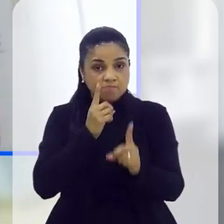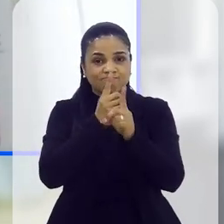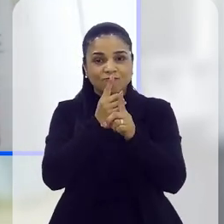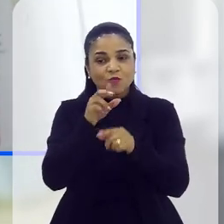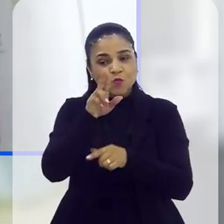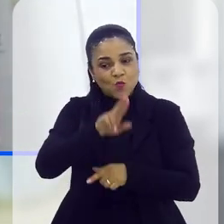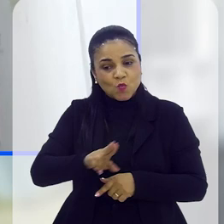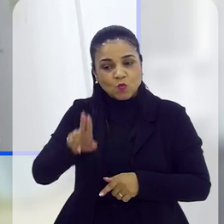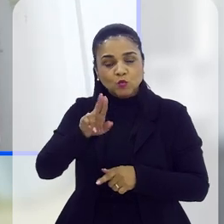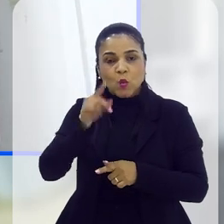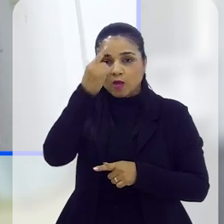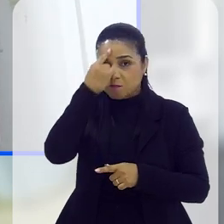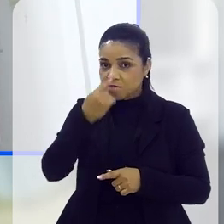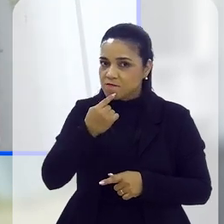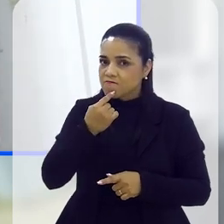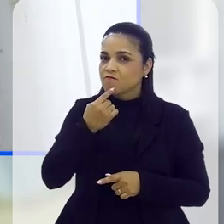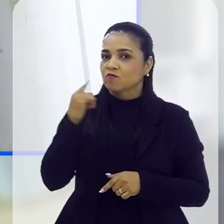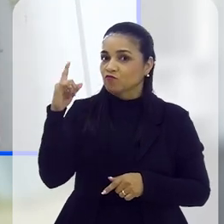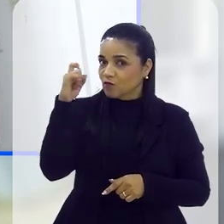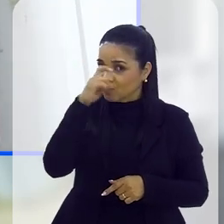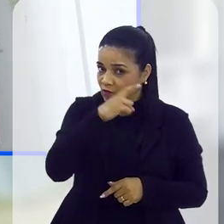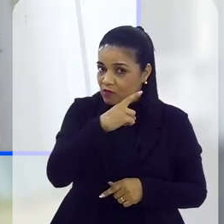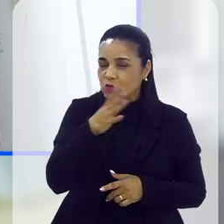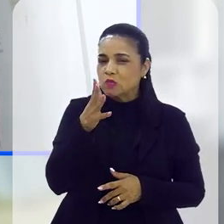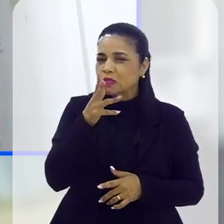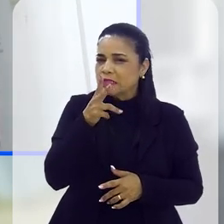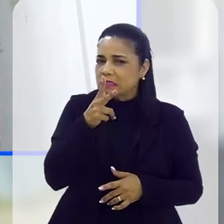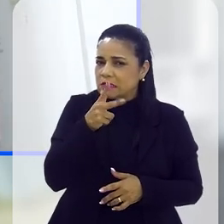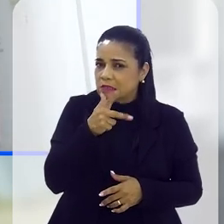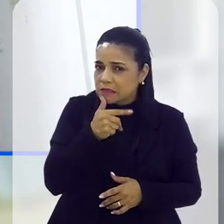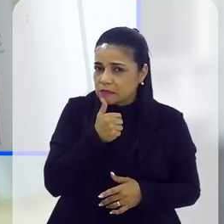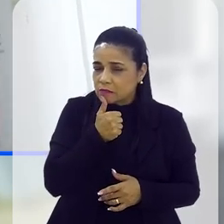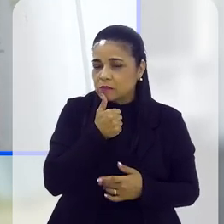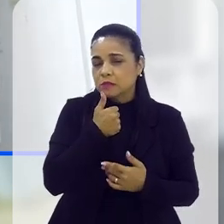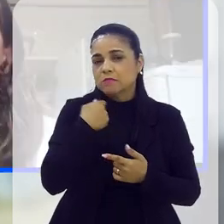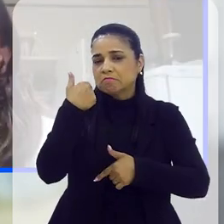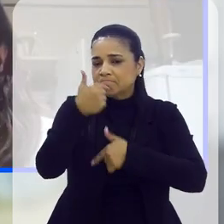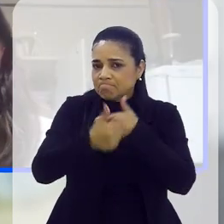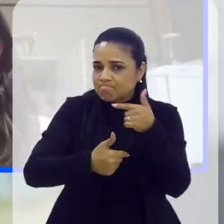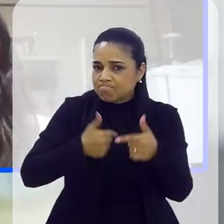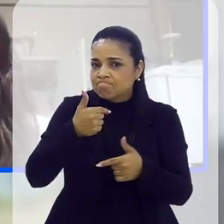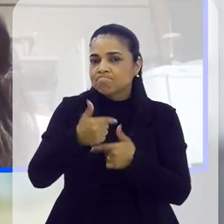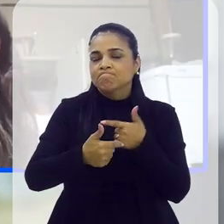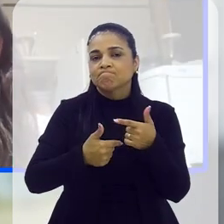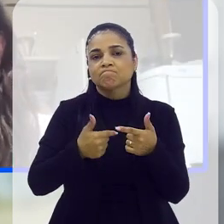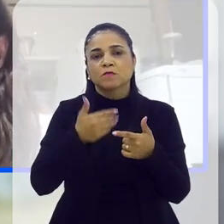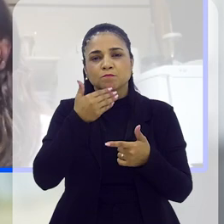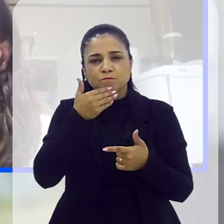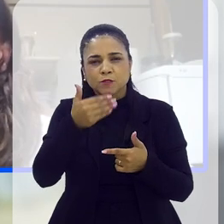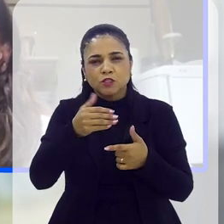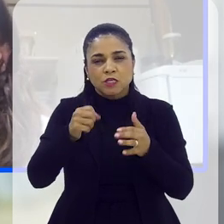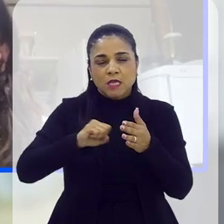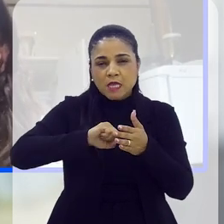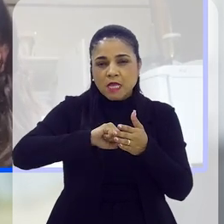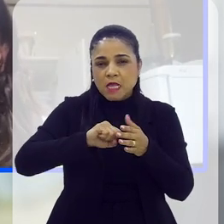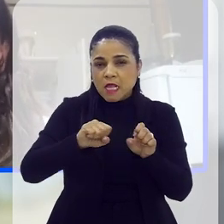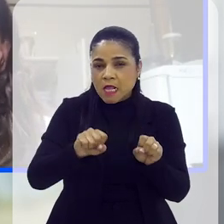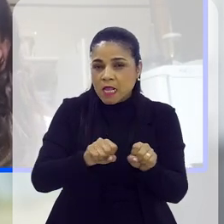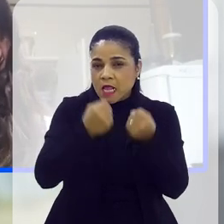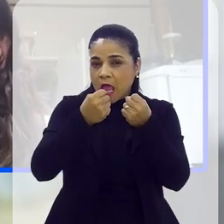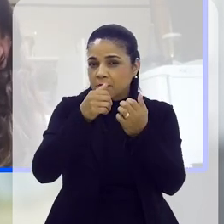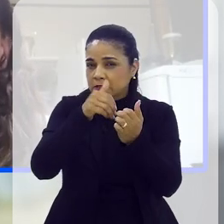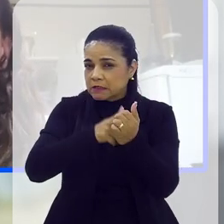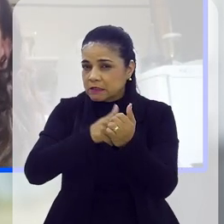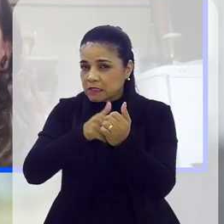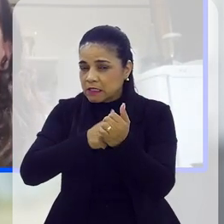o usuário desses perfis. É algo demorado, precisa requerer quebra de